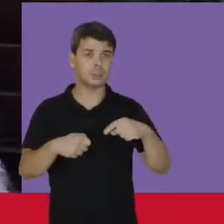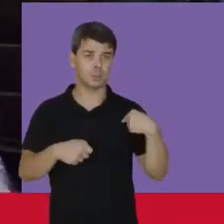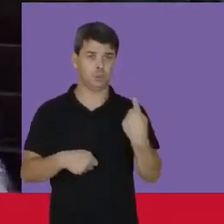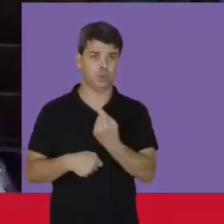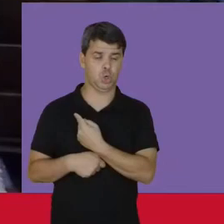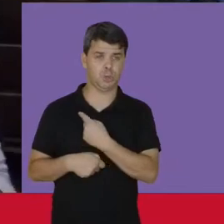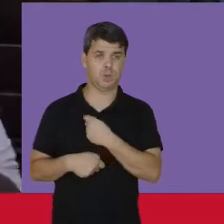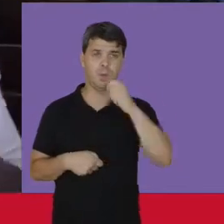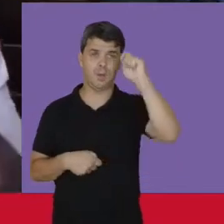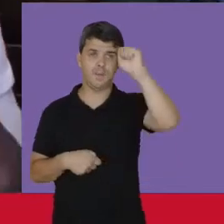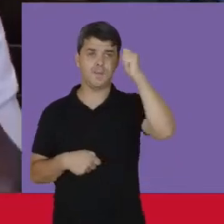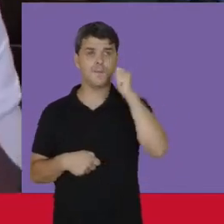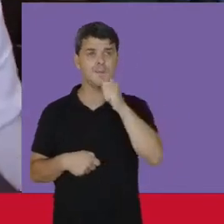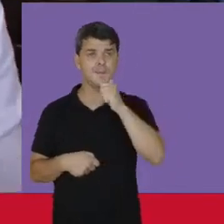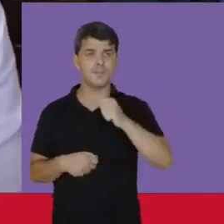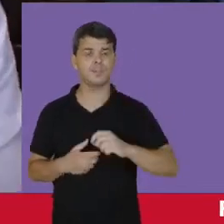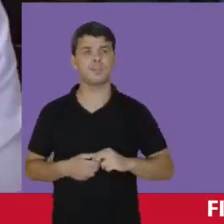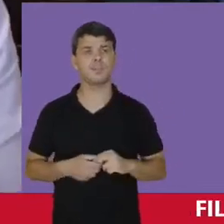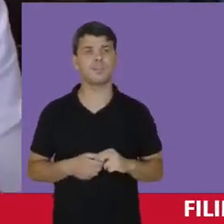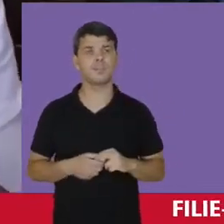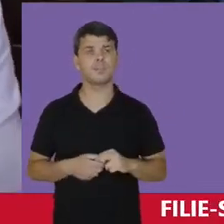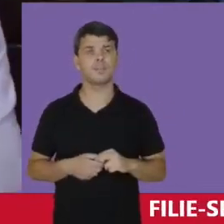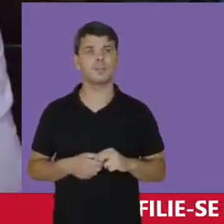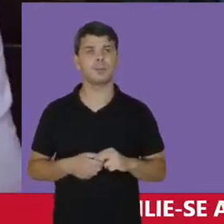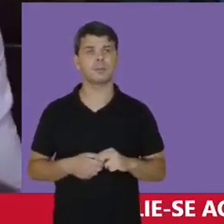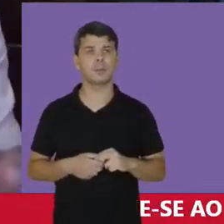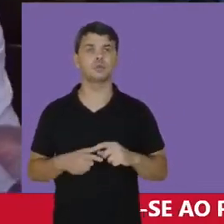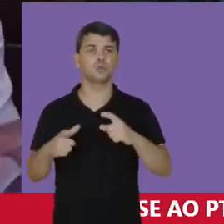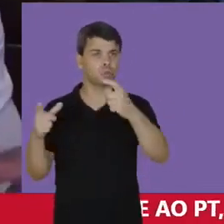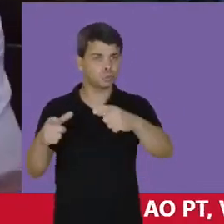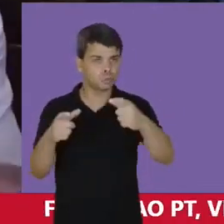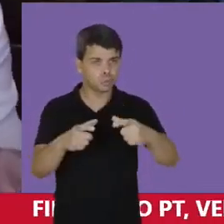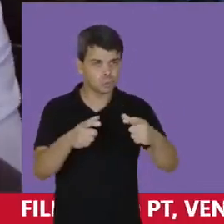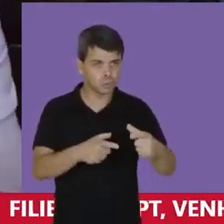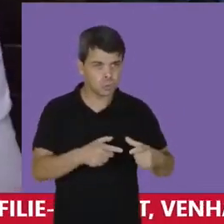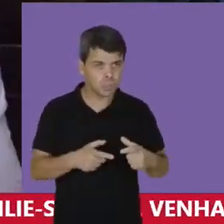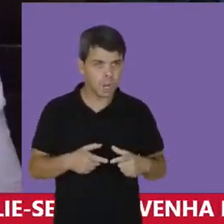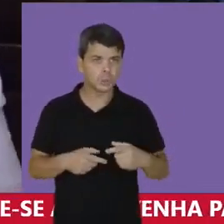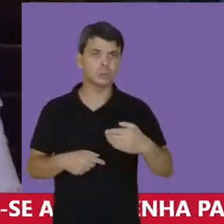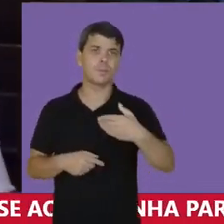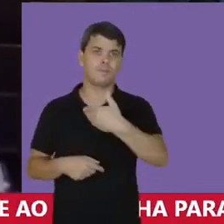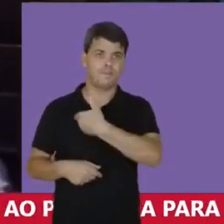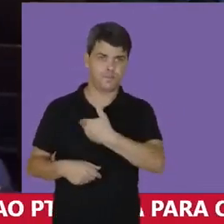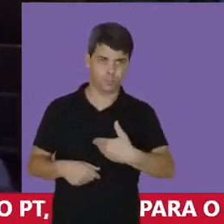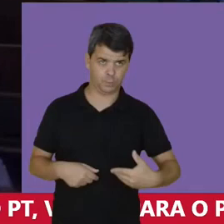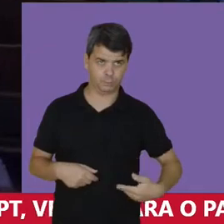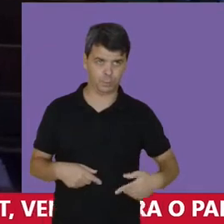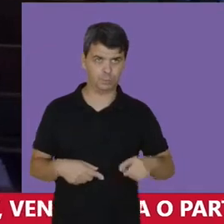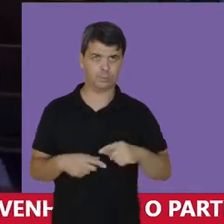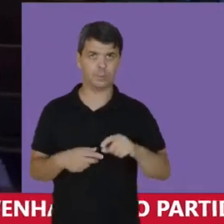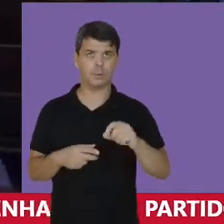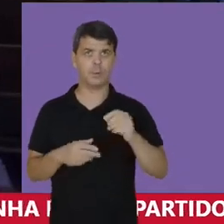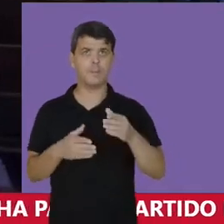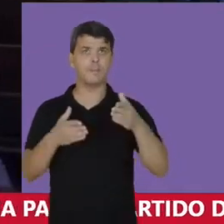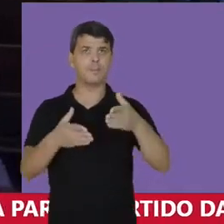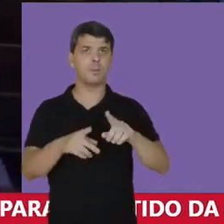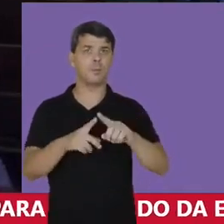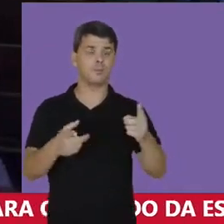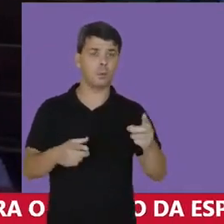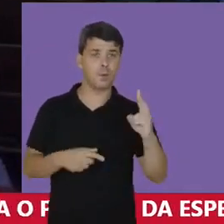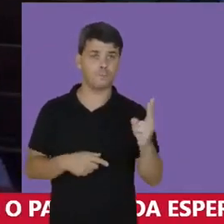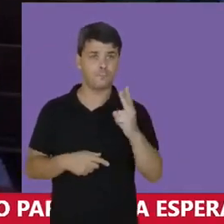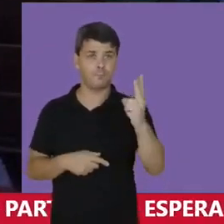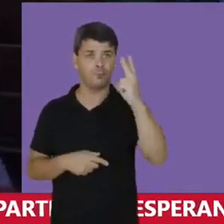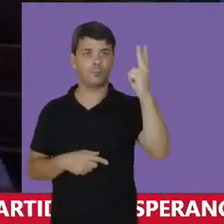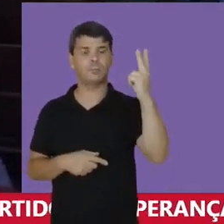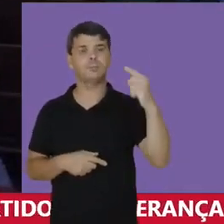nós Mulheres negras Estejamos Em postos fundamentais Através Da conquista Da ocupação De espaço Pelo